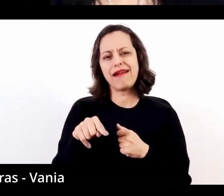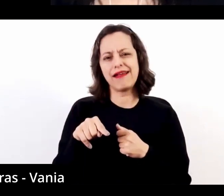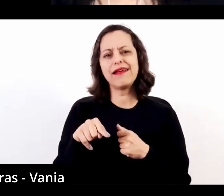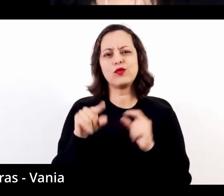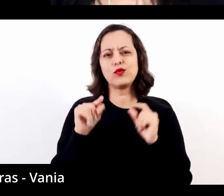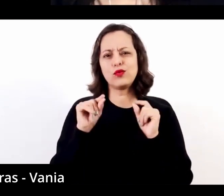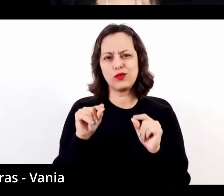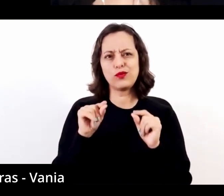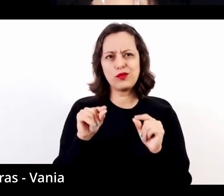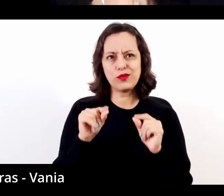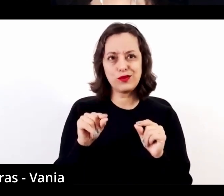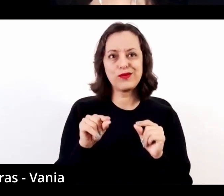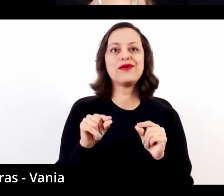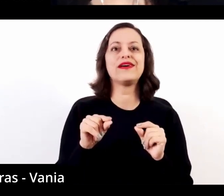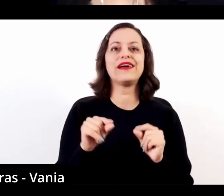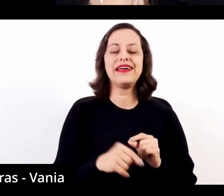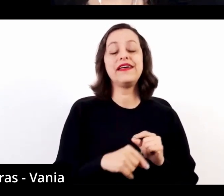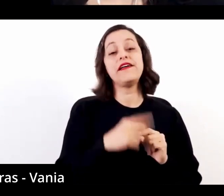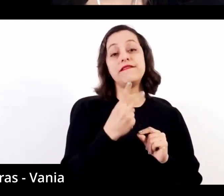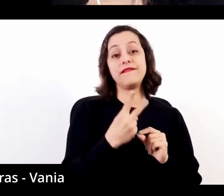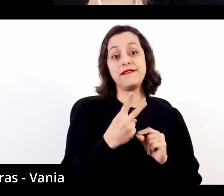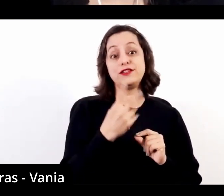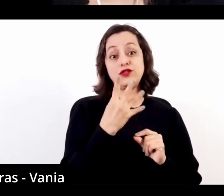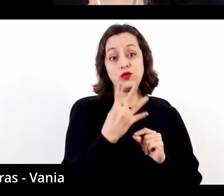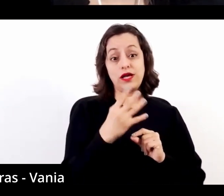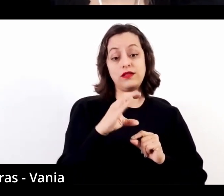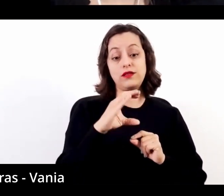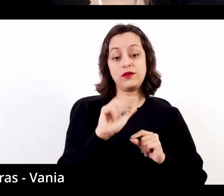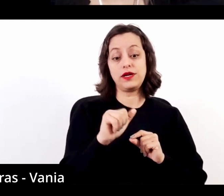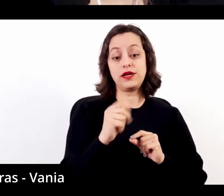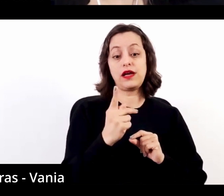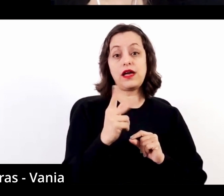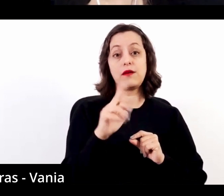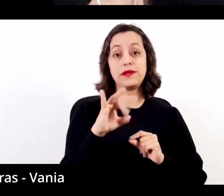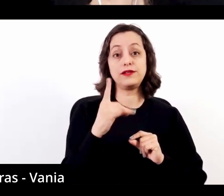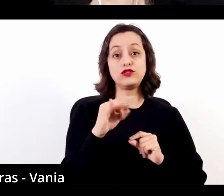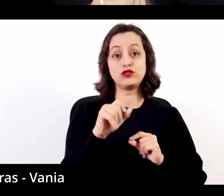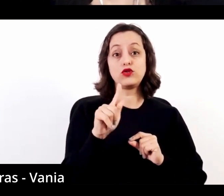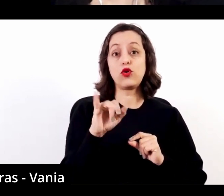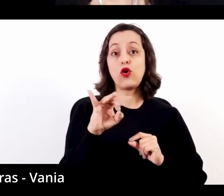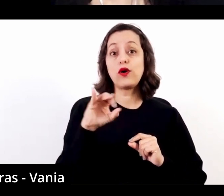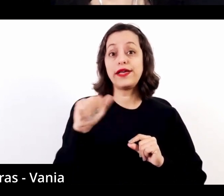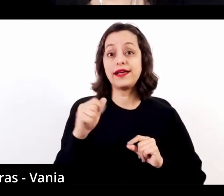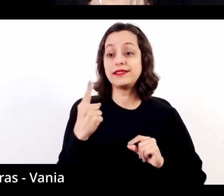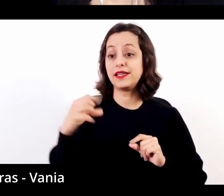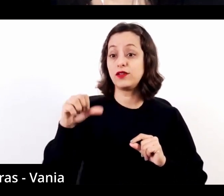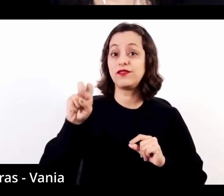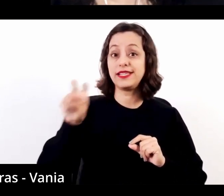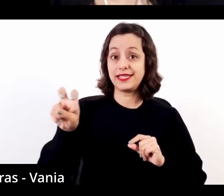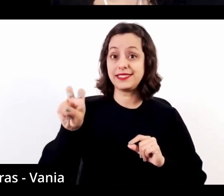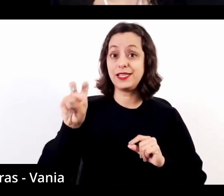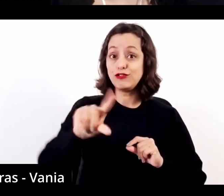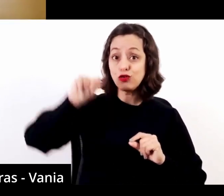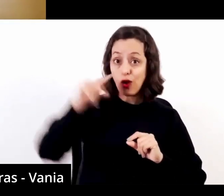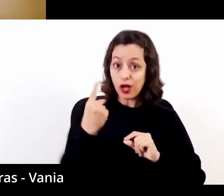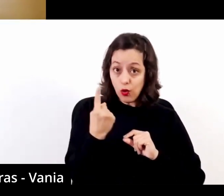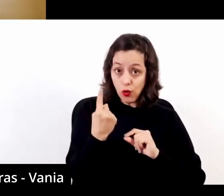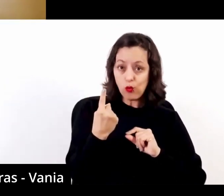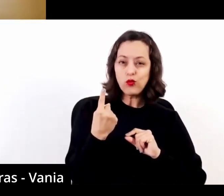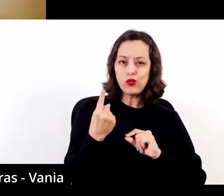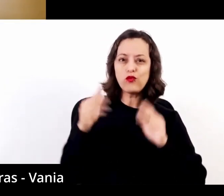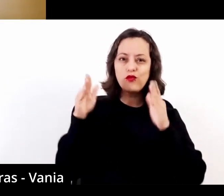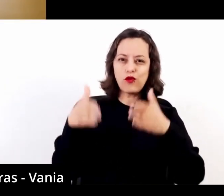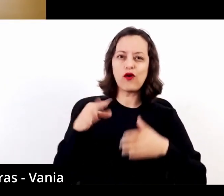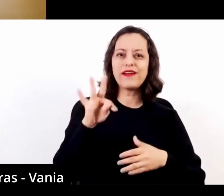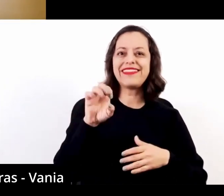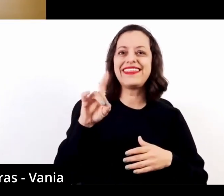caprichos, um dos 24 caprichos de Goia para violão Lópolis, 195, do Castelo Novo Tedesco, que